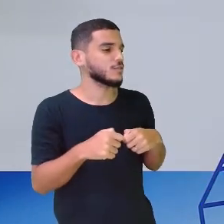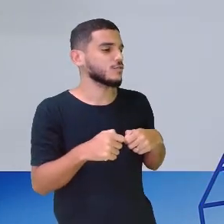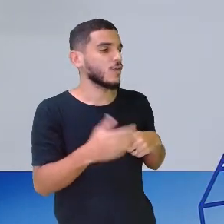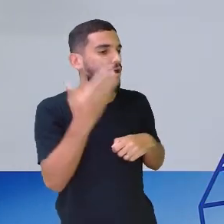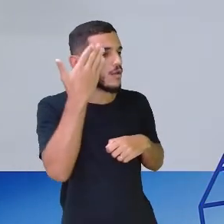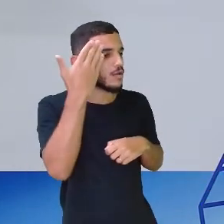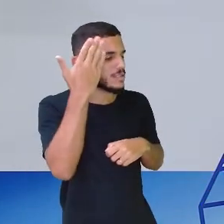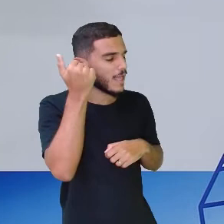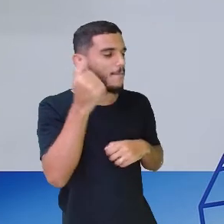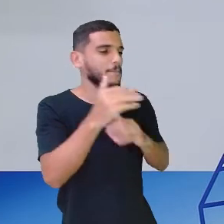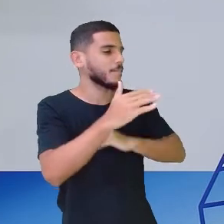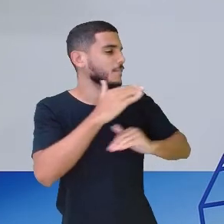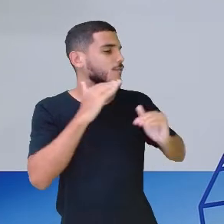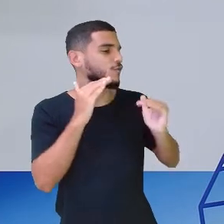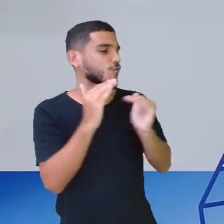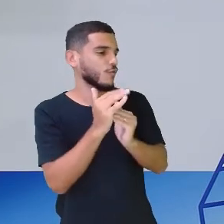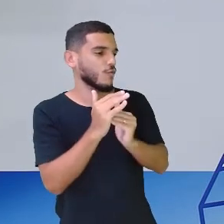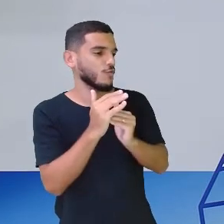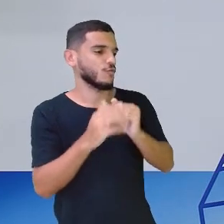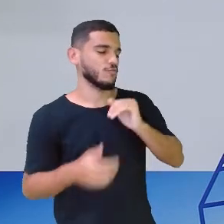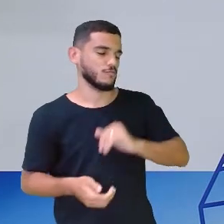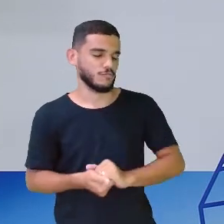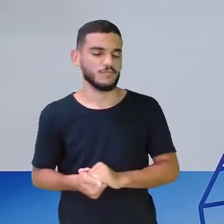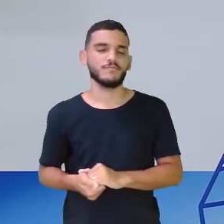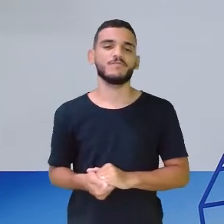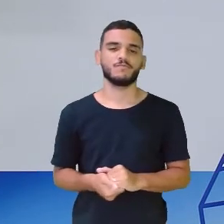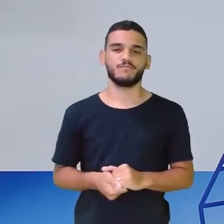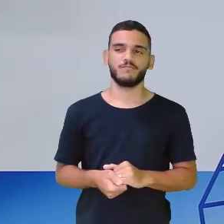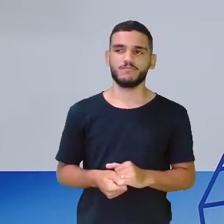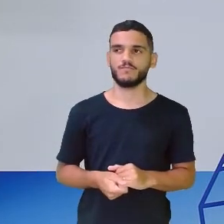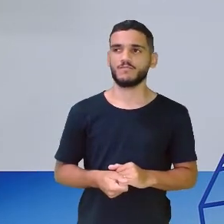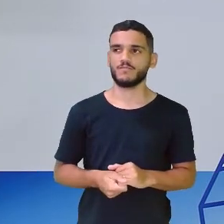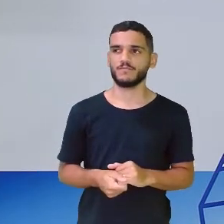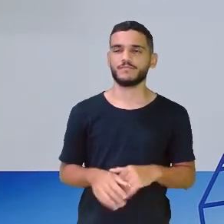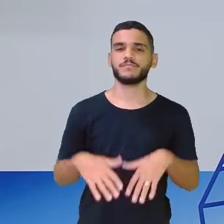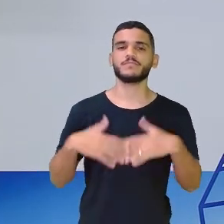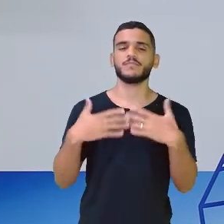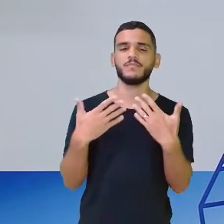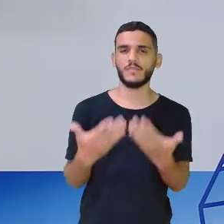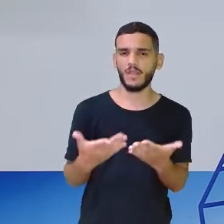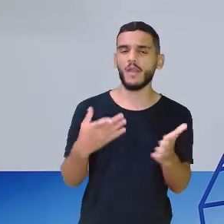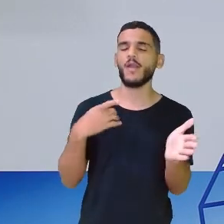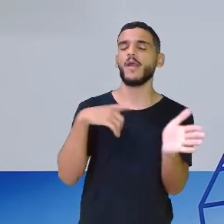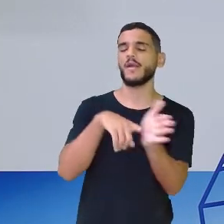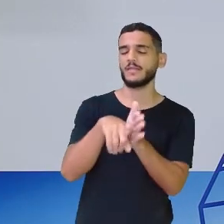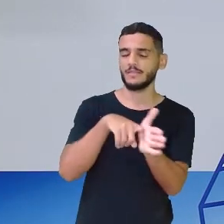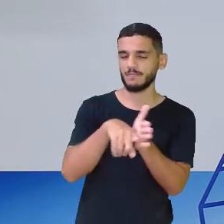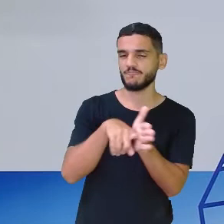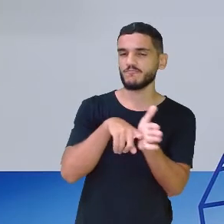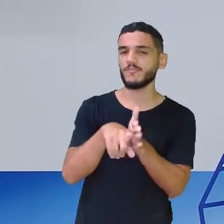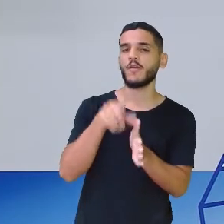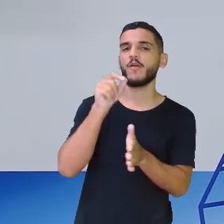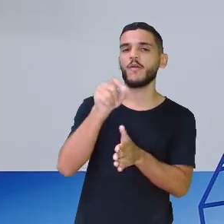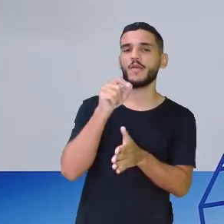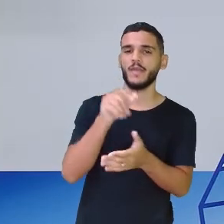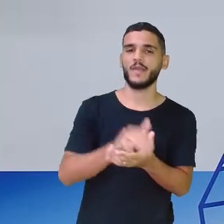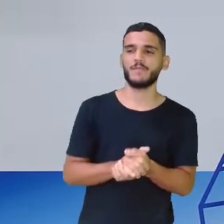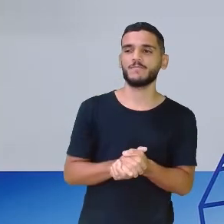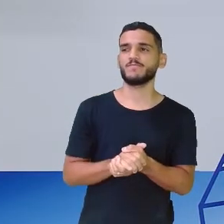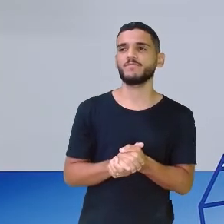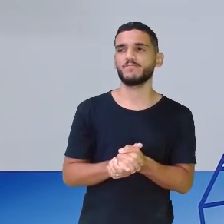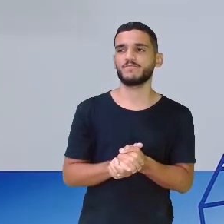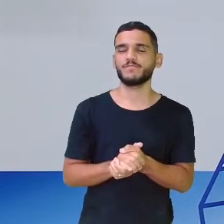todos. De A a Z. Pois então, vamos até a... Isso